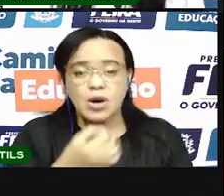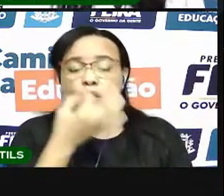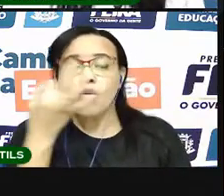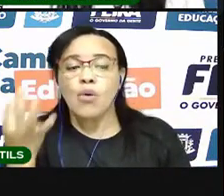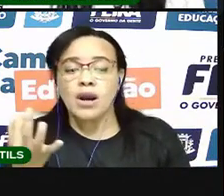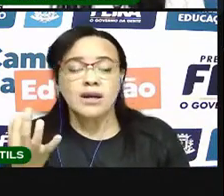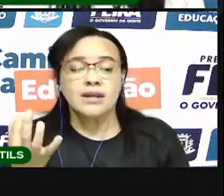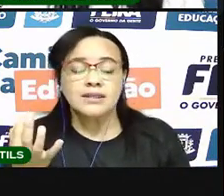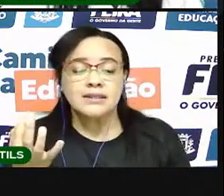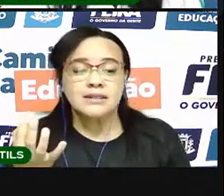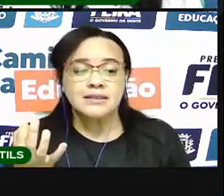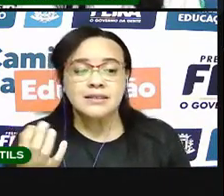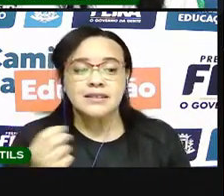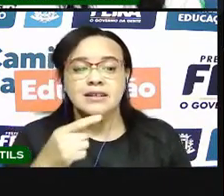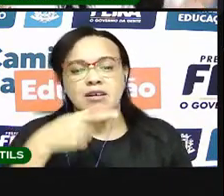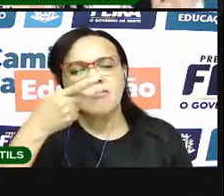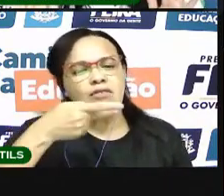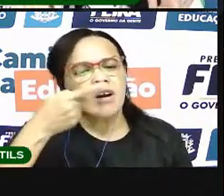falar o nome Tauane.